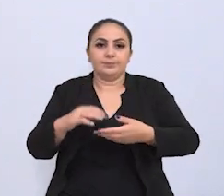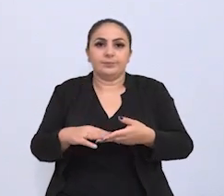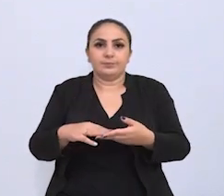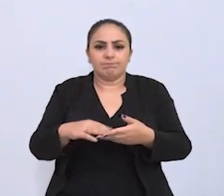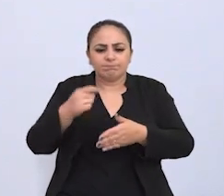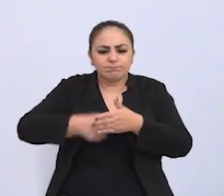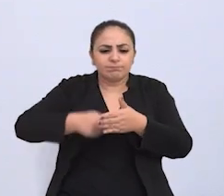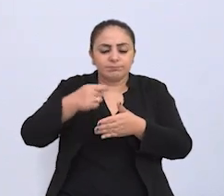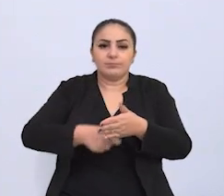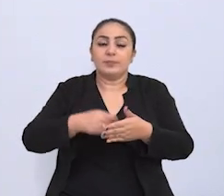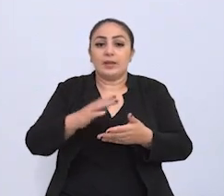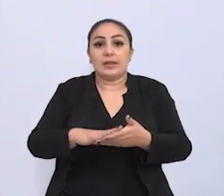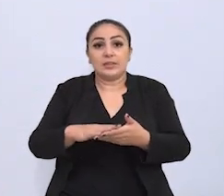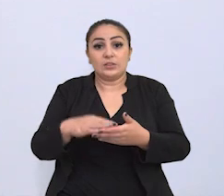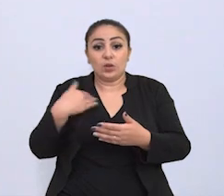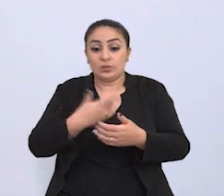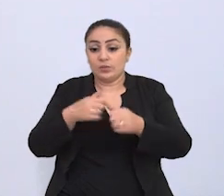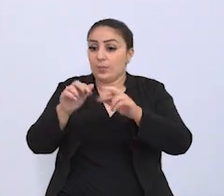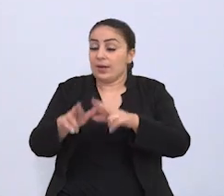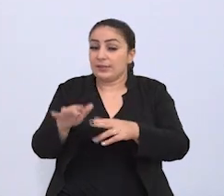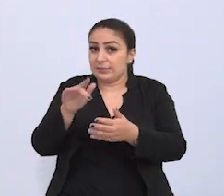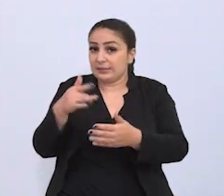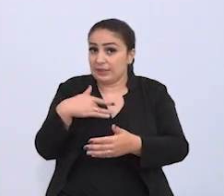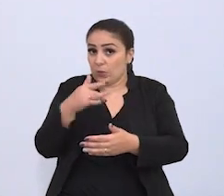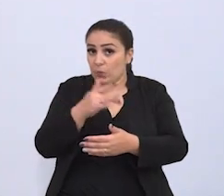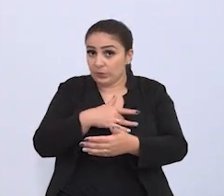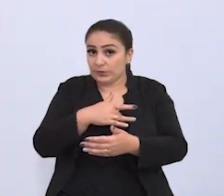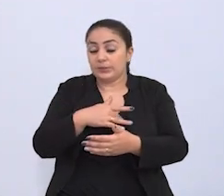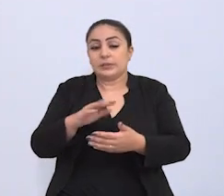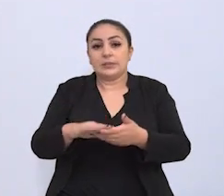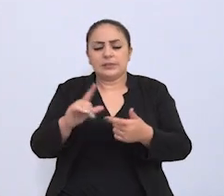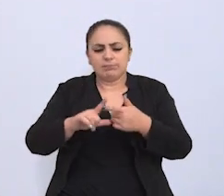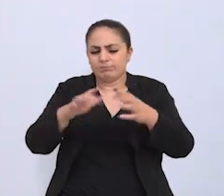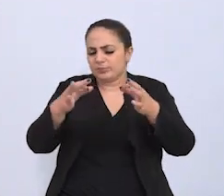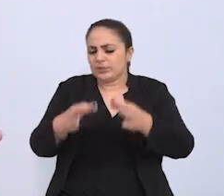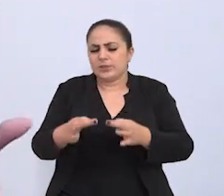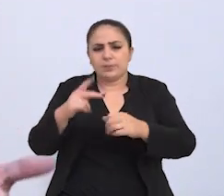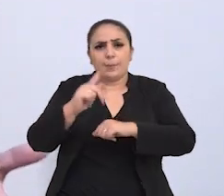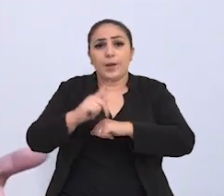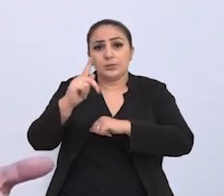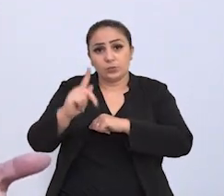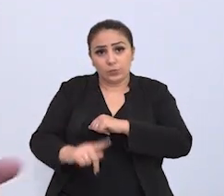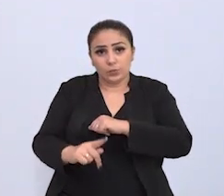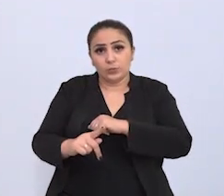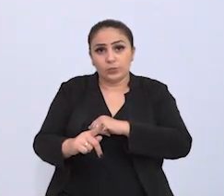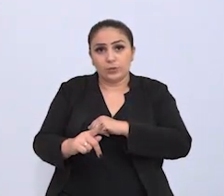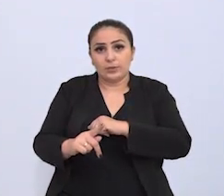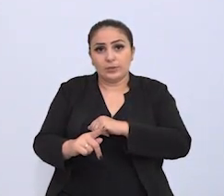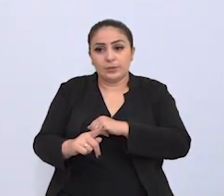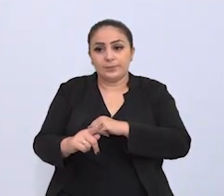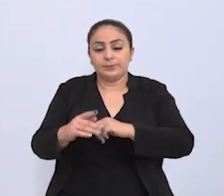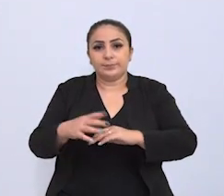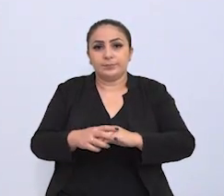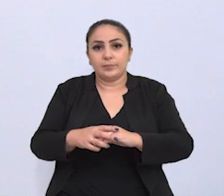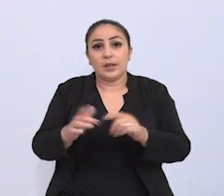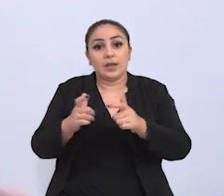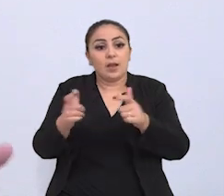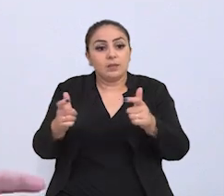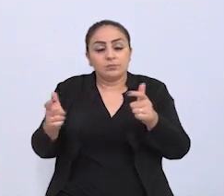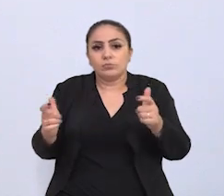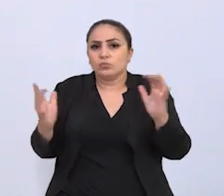passo fundo Pujani temos na área da saúde temos a certeza de que passo fundo pela